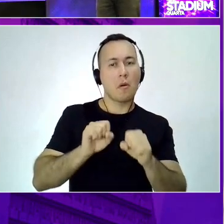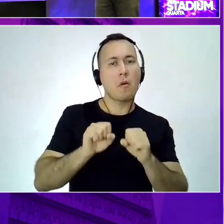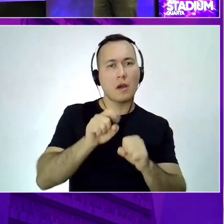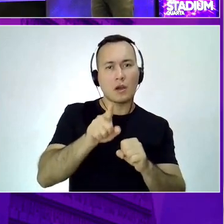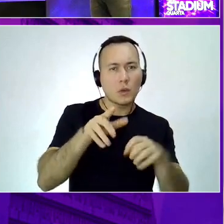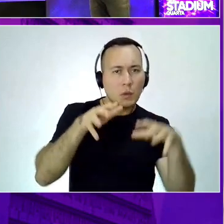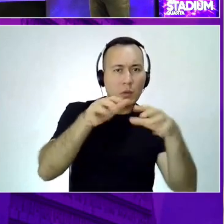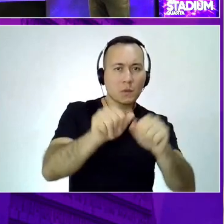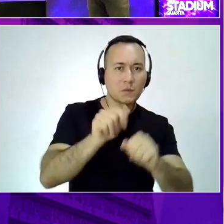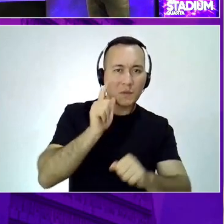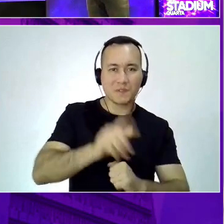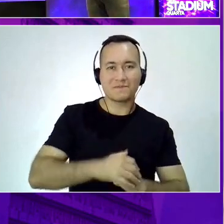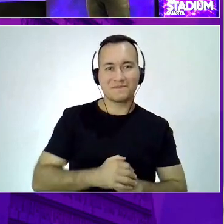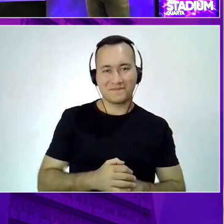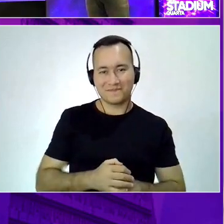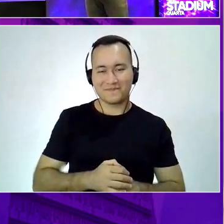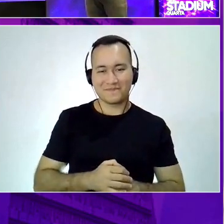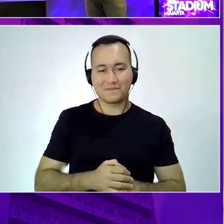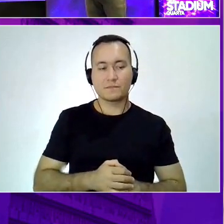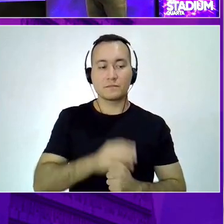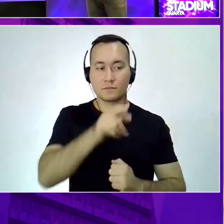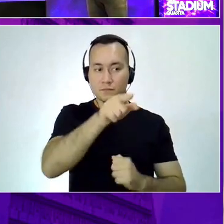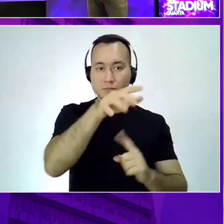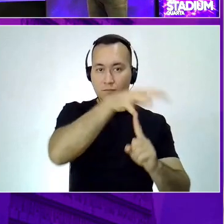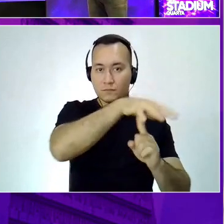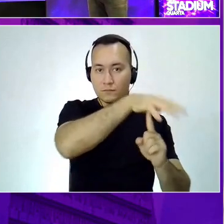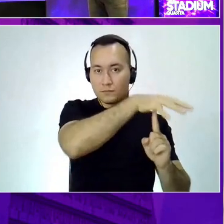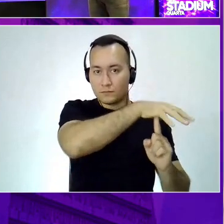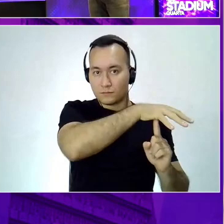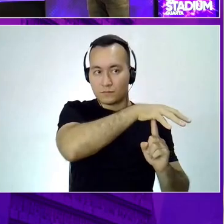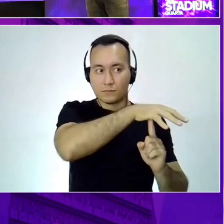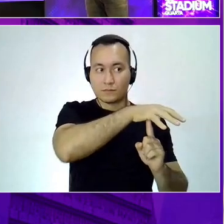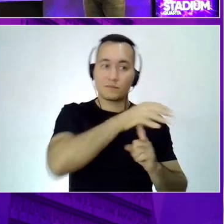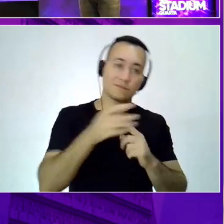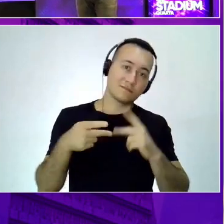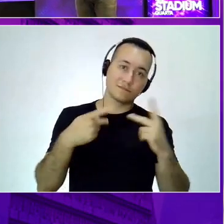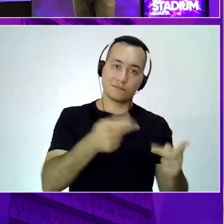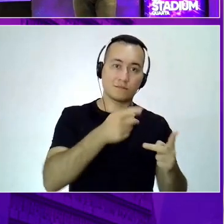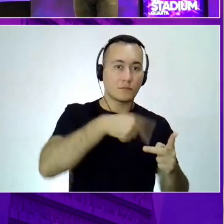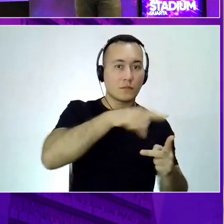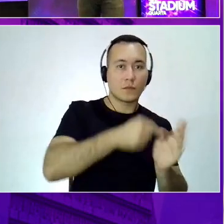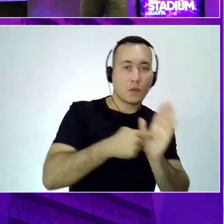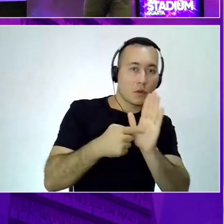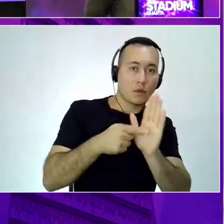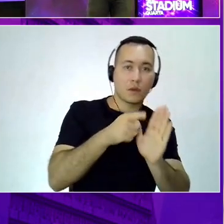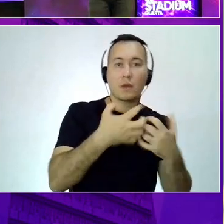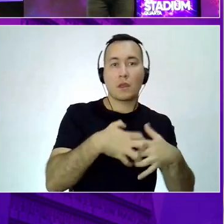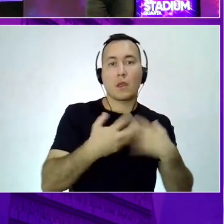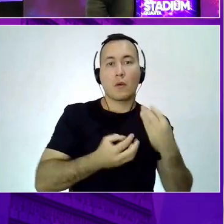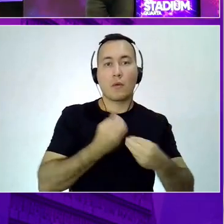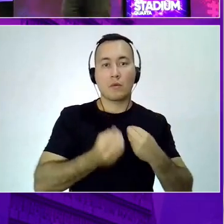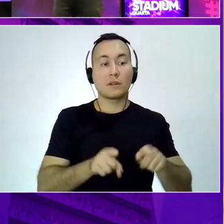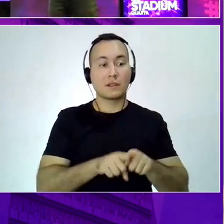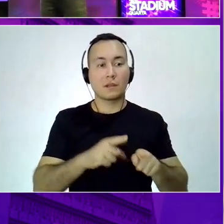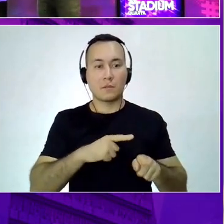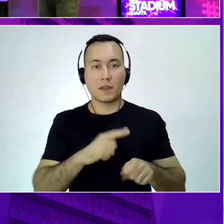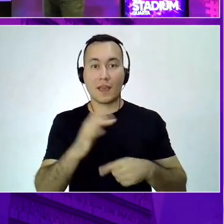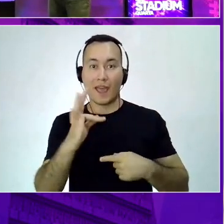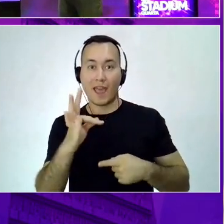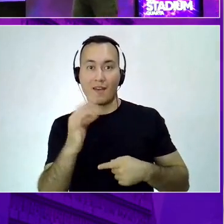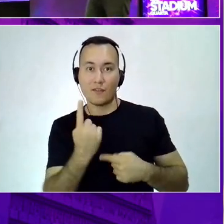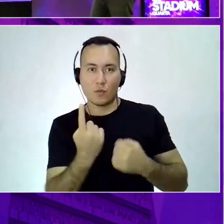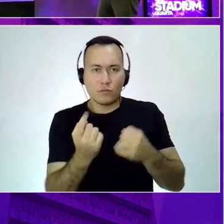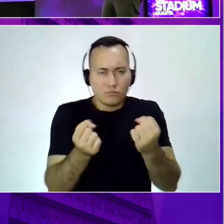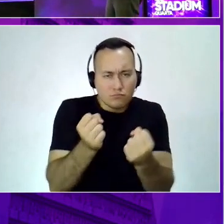no nosso stand. Vocês podem passar lá. A gente roda esse workshop junto. Vocês podem também. Vão ganhar brindes. Tem o nosso simulador de Fórmula 1 também. Lá que está bem bacana.